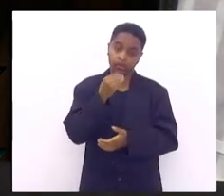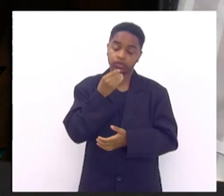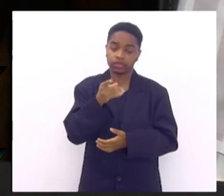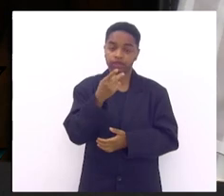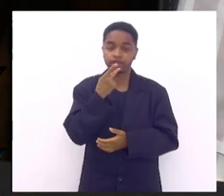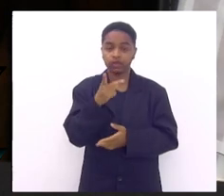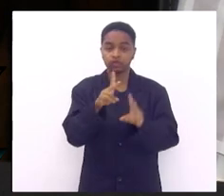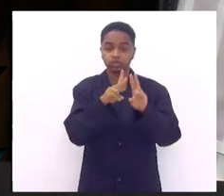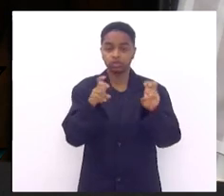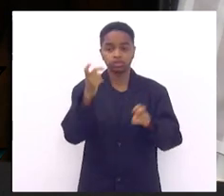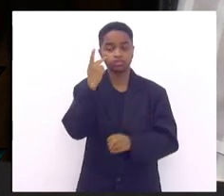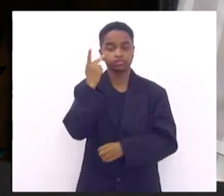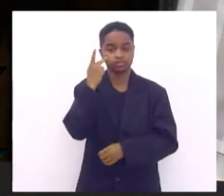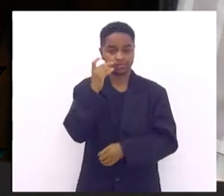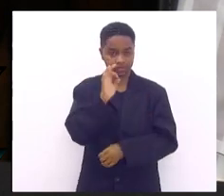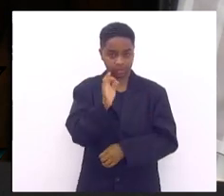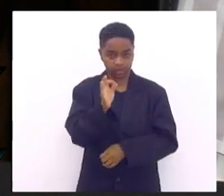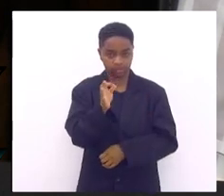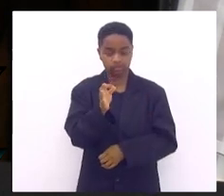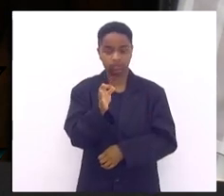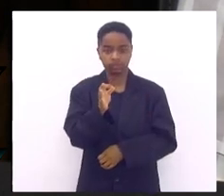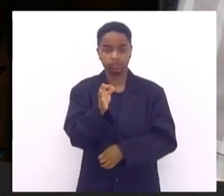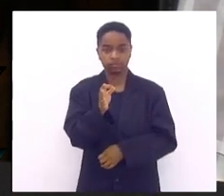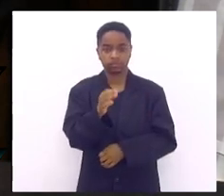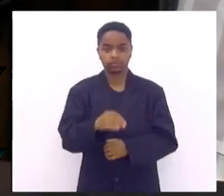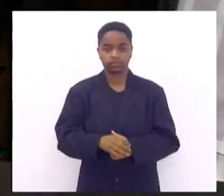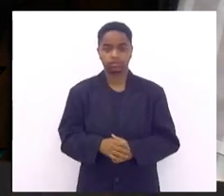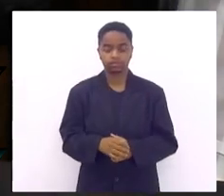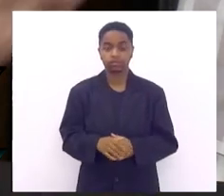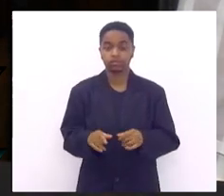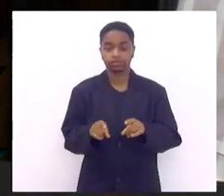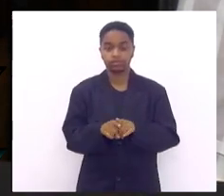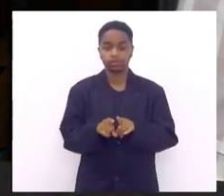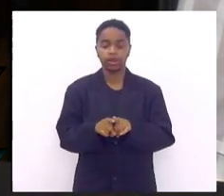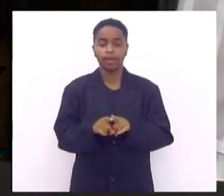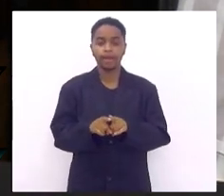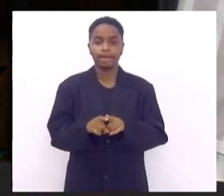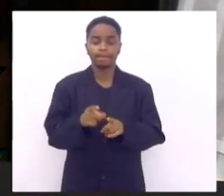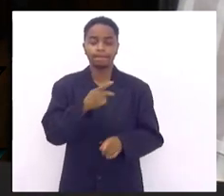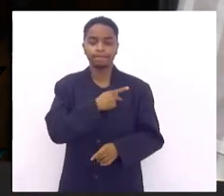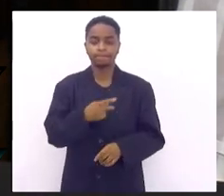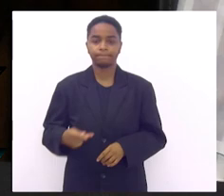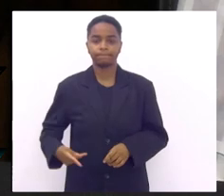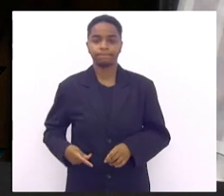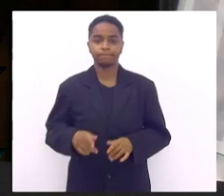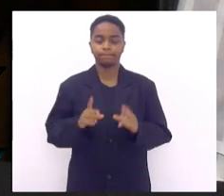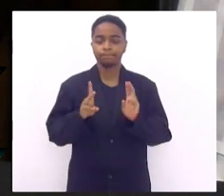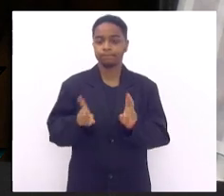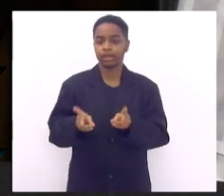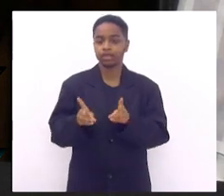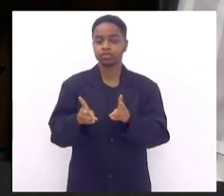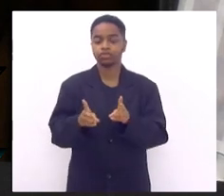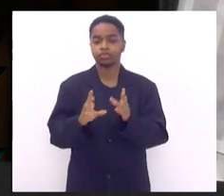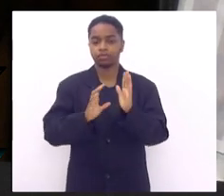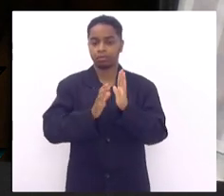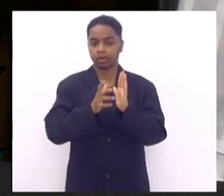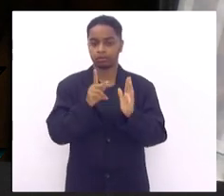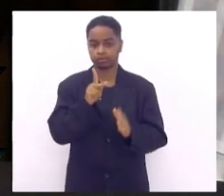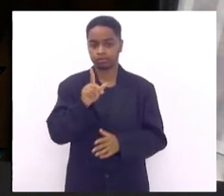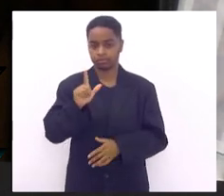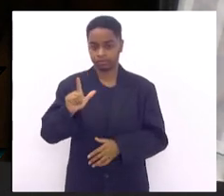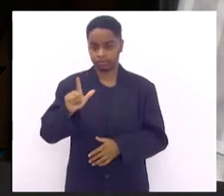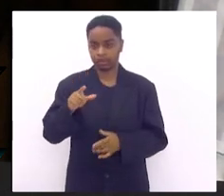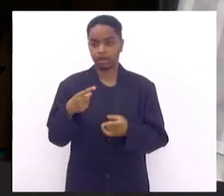aqui São Paulo né que é até do o presidente é do mesmo partido né do PL que